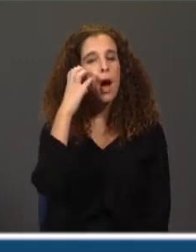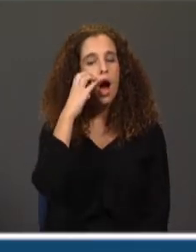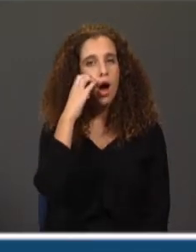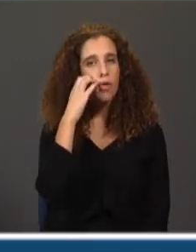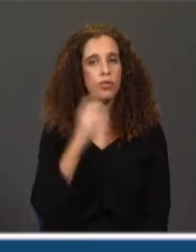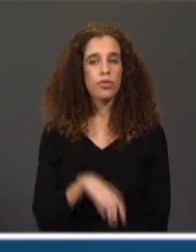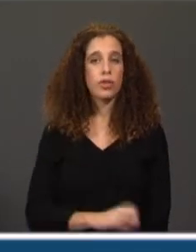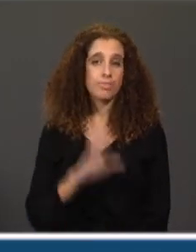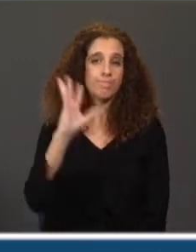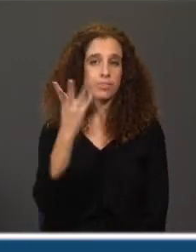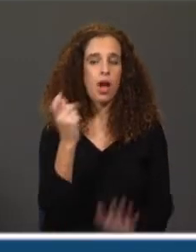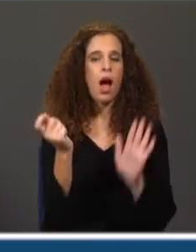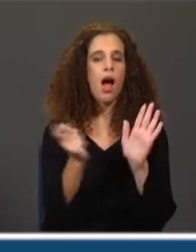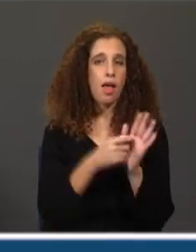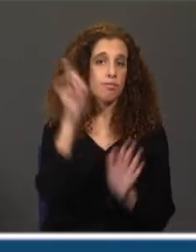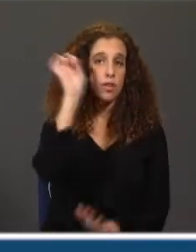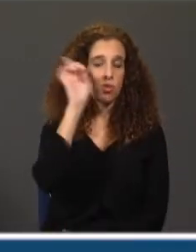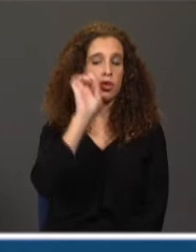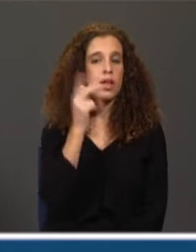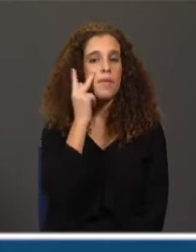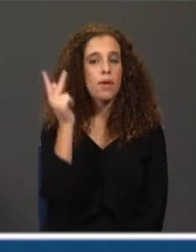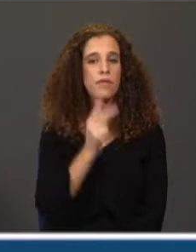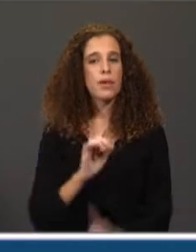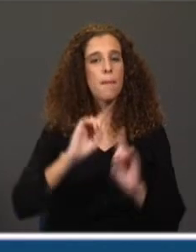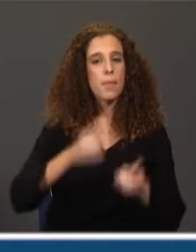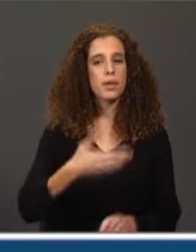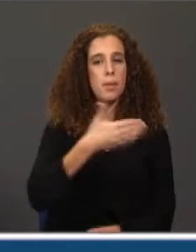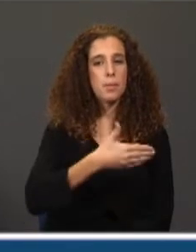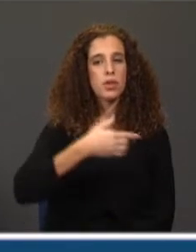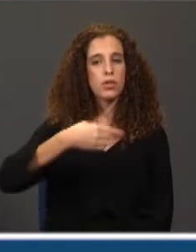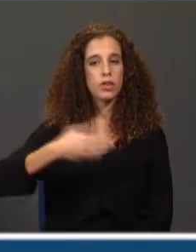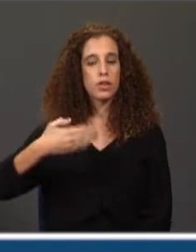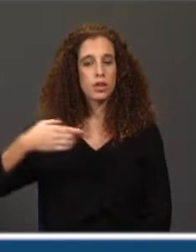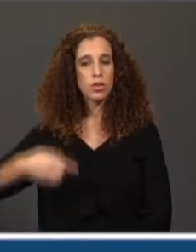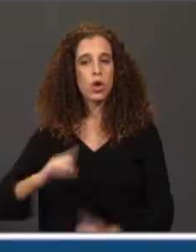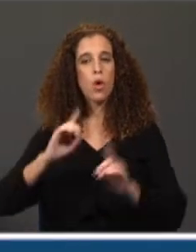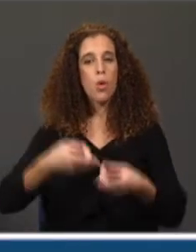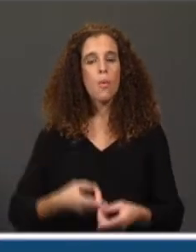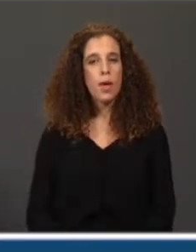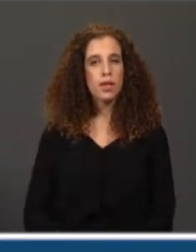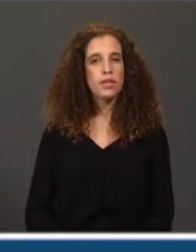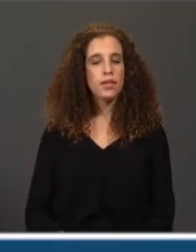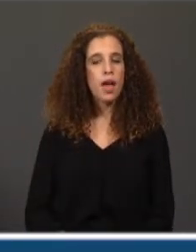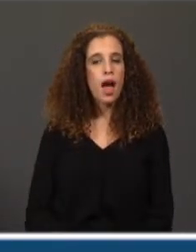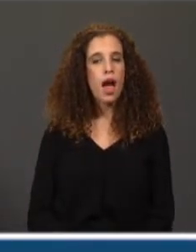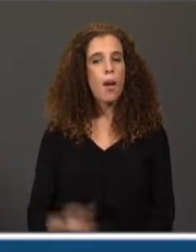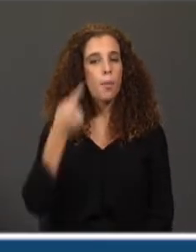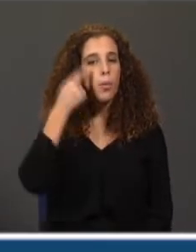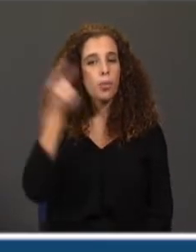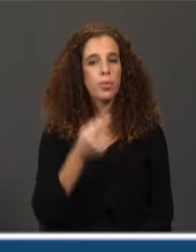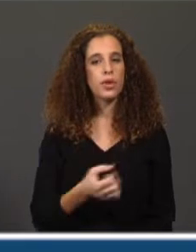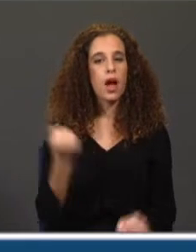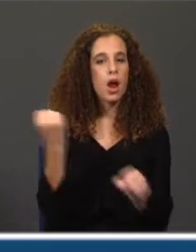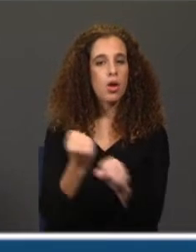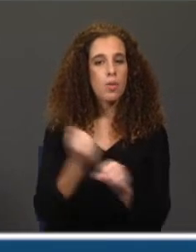marcantes na sua vida. E a partir de 1979, começa a publicar as suas obras. Temos ali Memória de